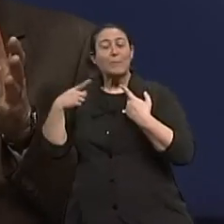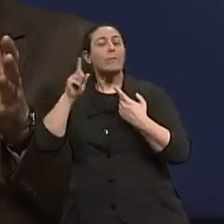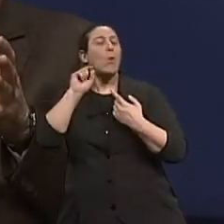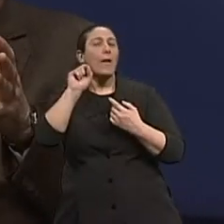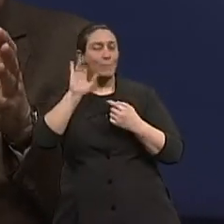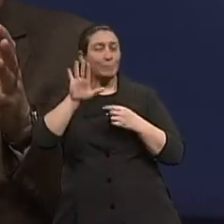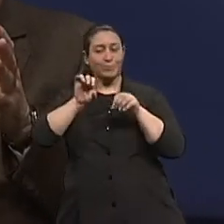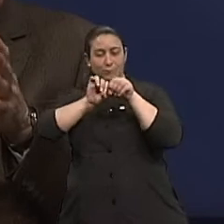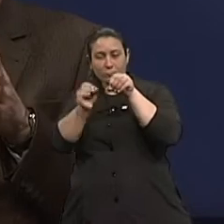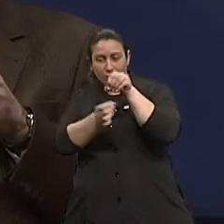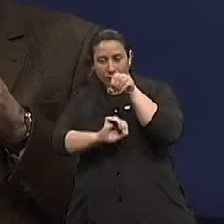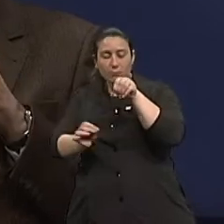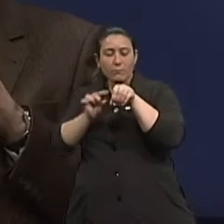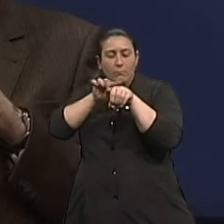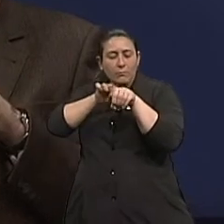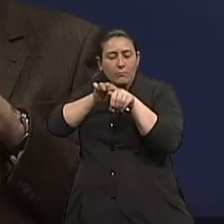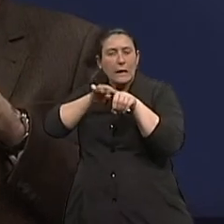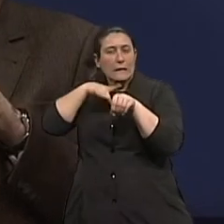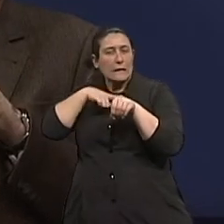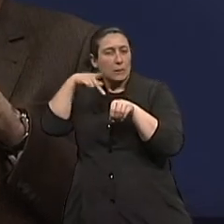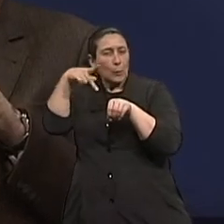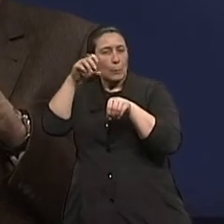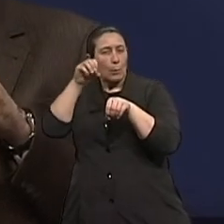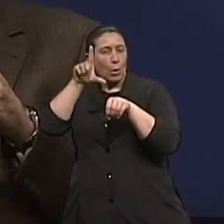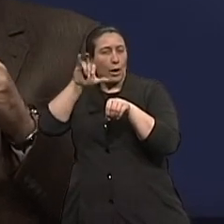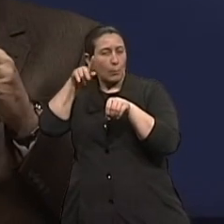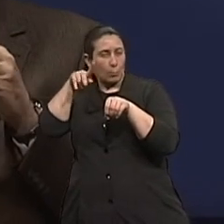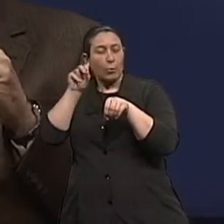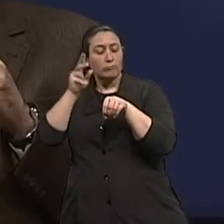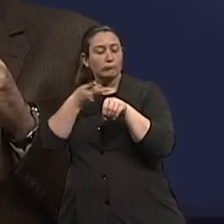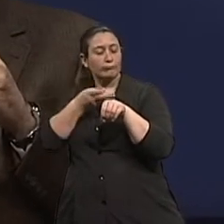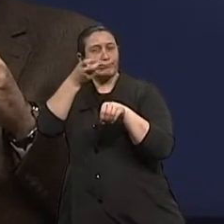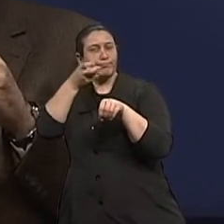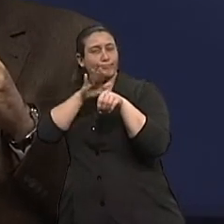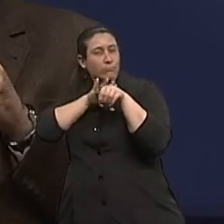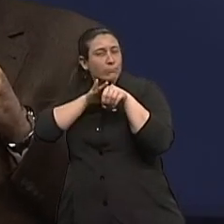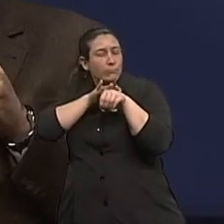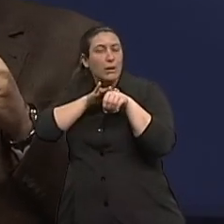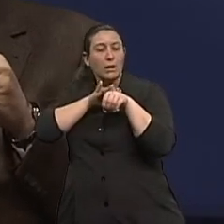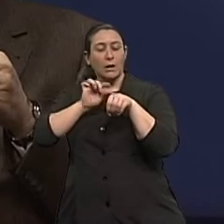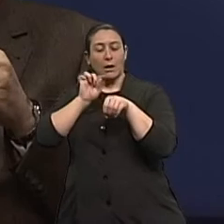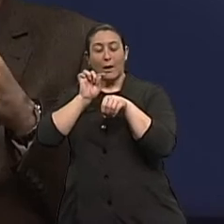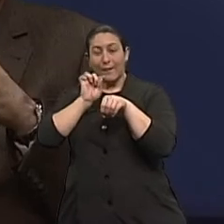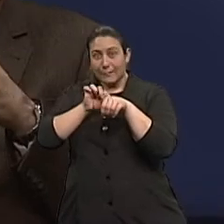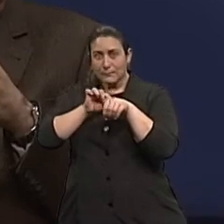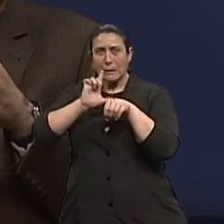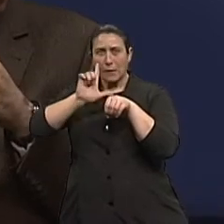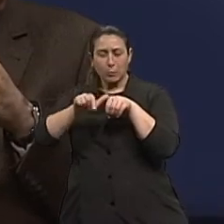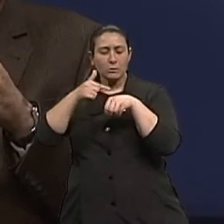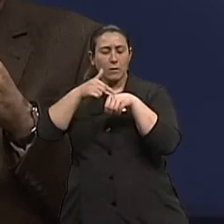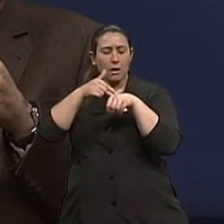forma de se apresentarem essas alterações. Existem outras alterações que também formam